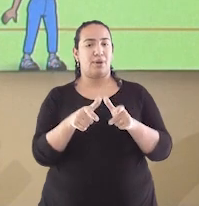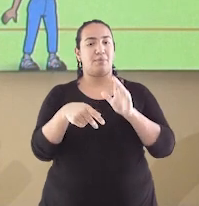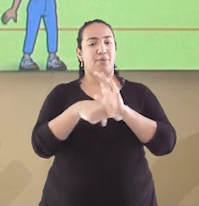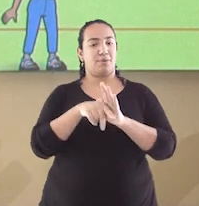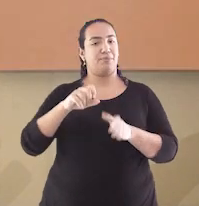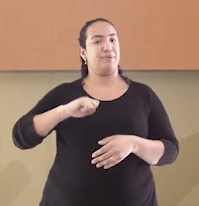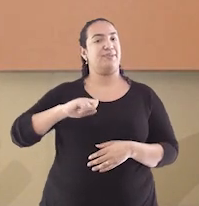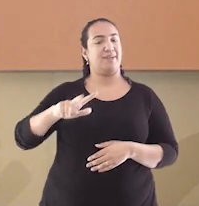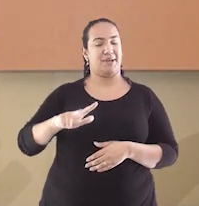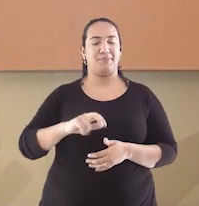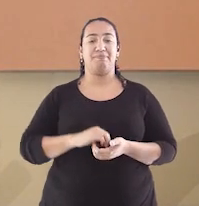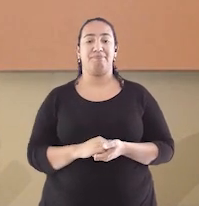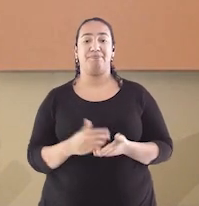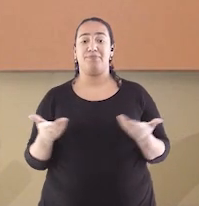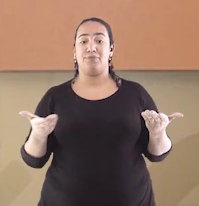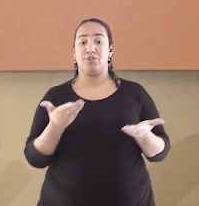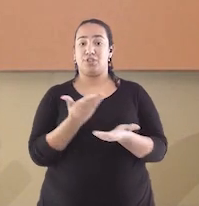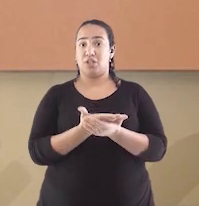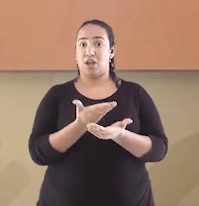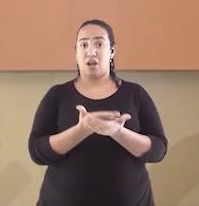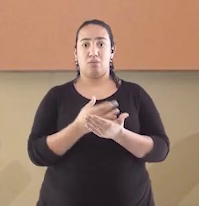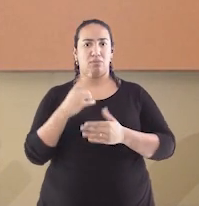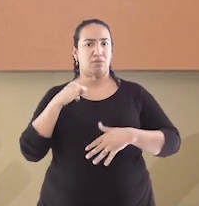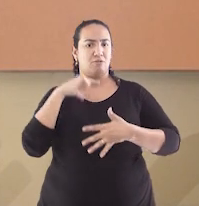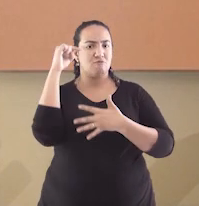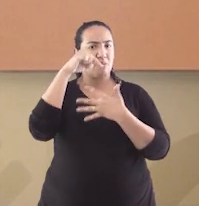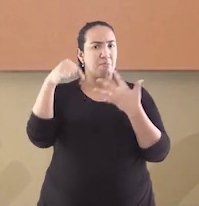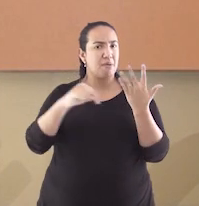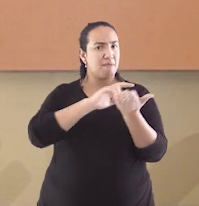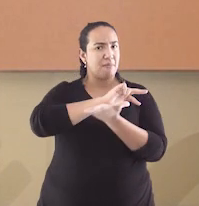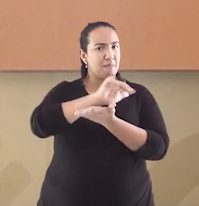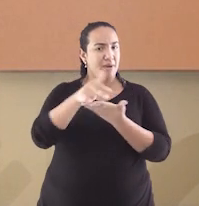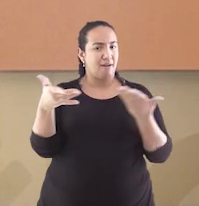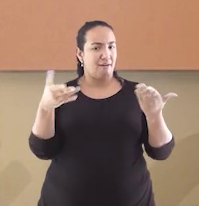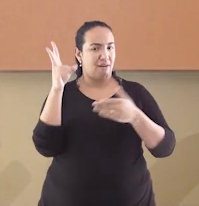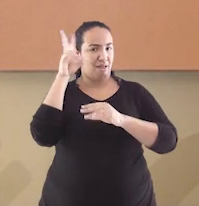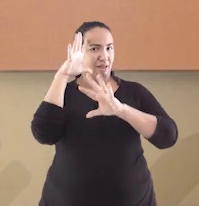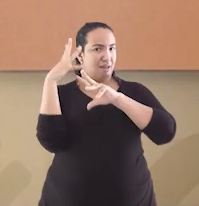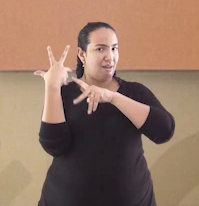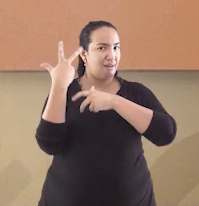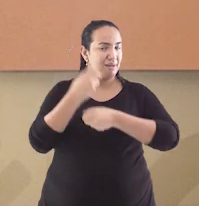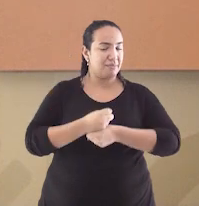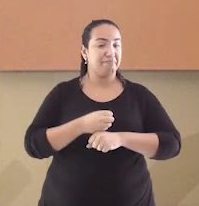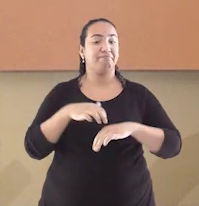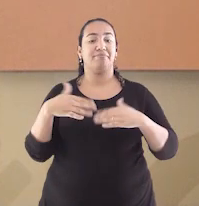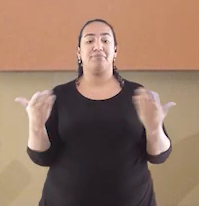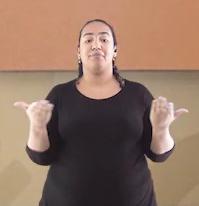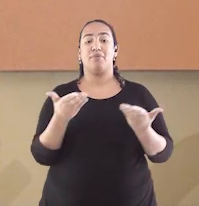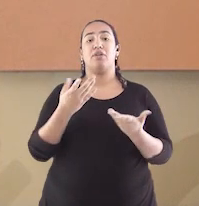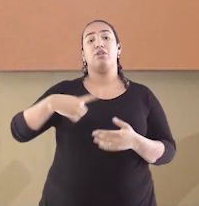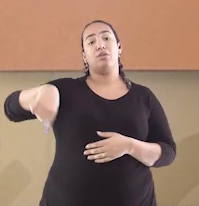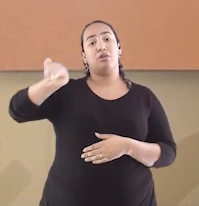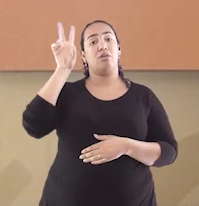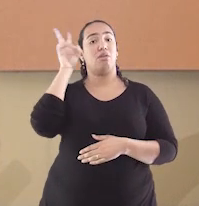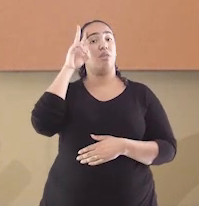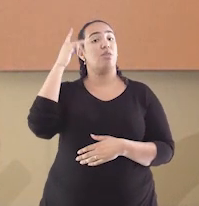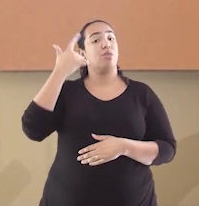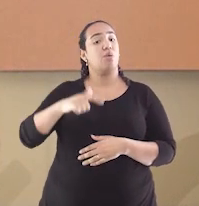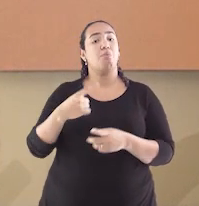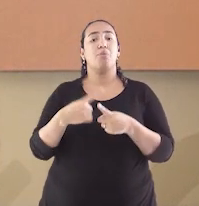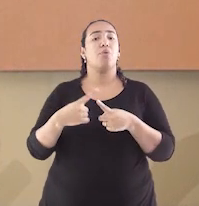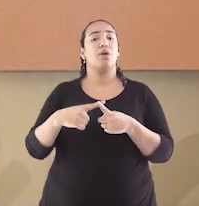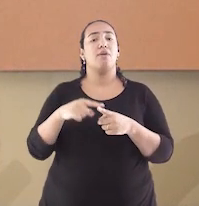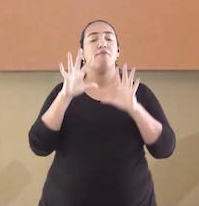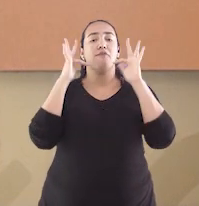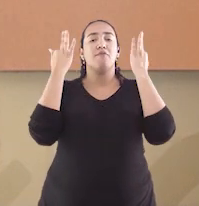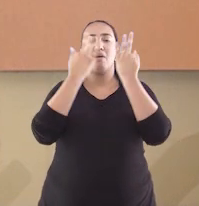A aula de hoje foi bem agitada. Vamos dar uma olhada em tudo o que vimos? Relembramos o motivo da família real ter saído de